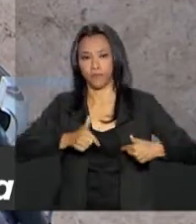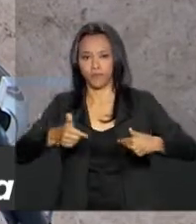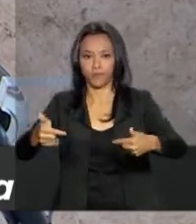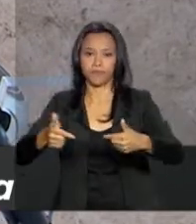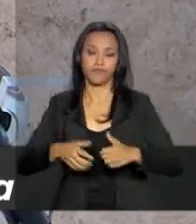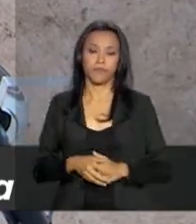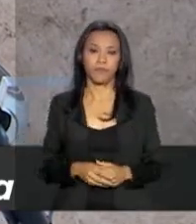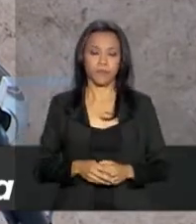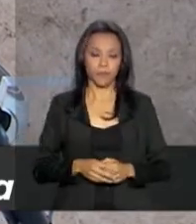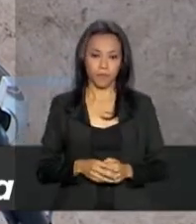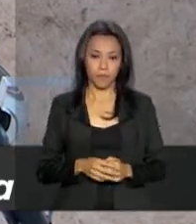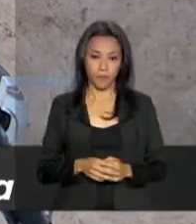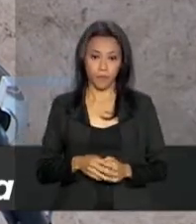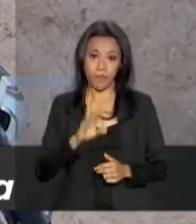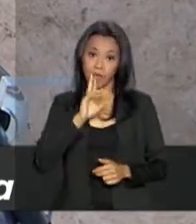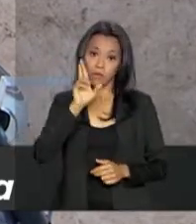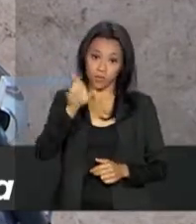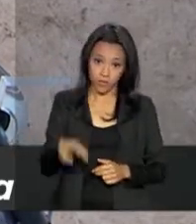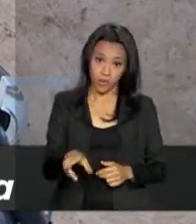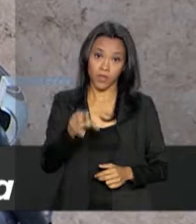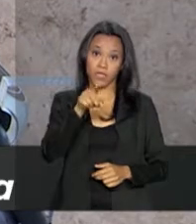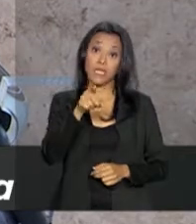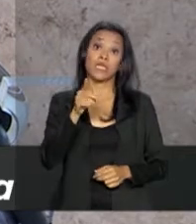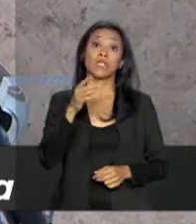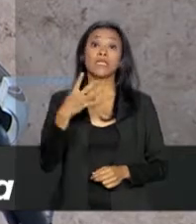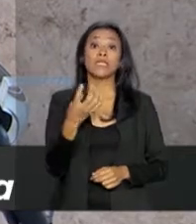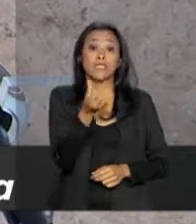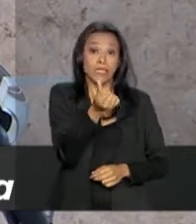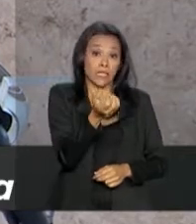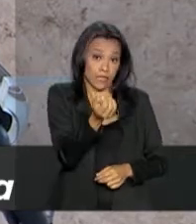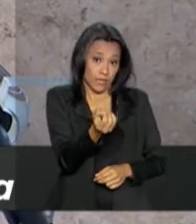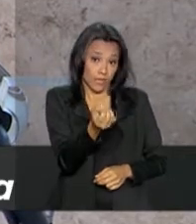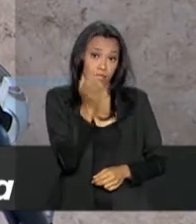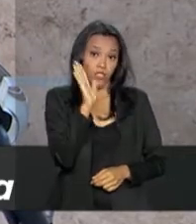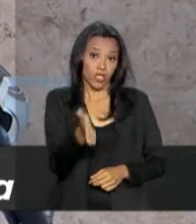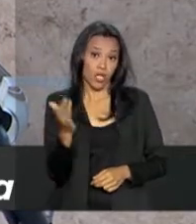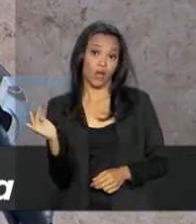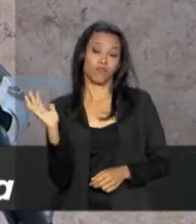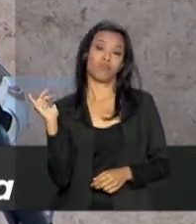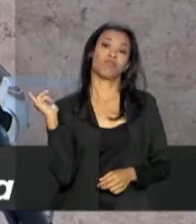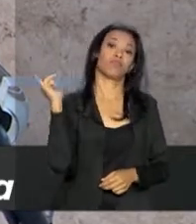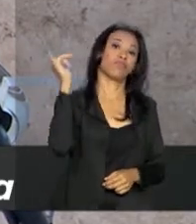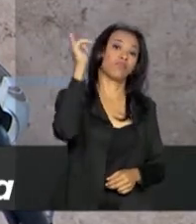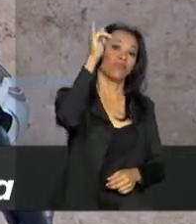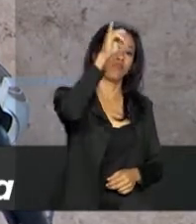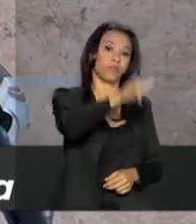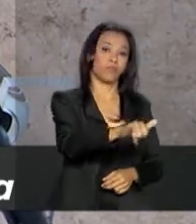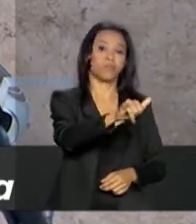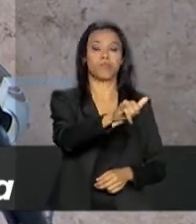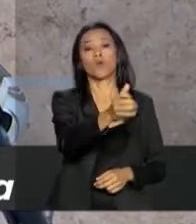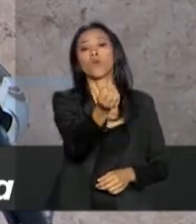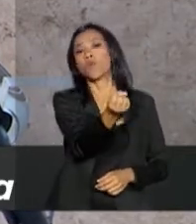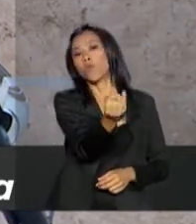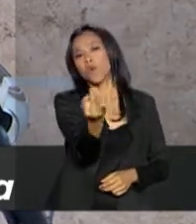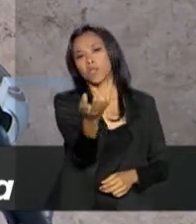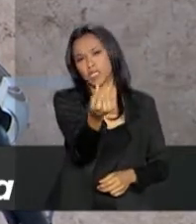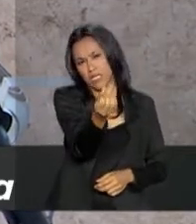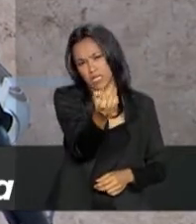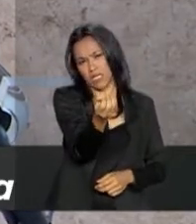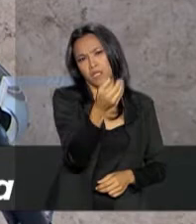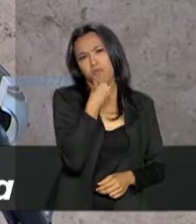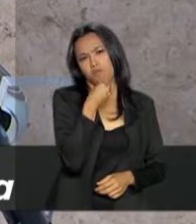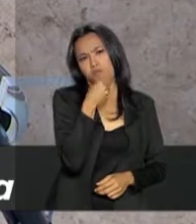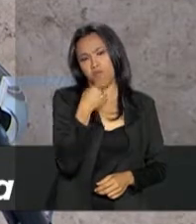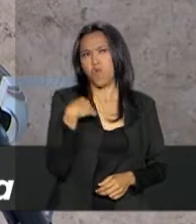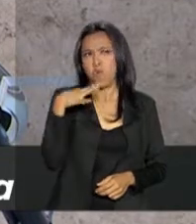já estão lá, já chegando? Não, 60, já decolaram, a aeronave já decolou com 60, eu não sei se esses momentos já